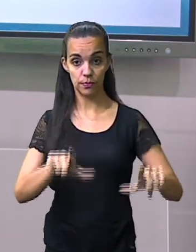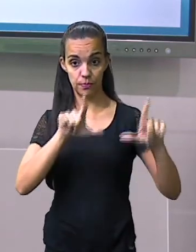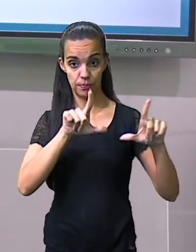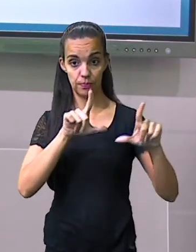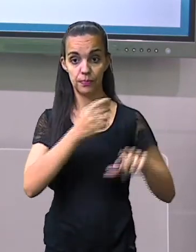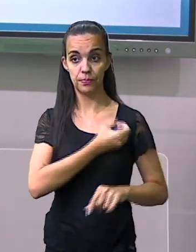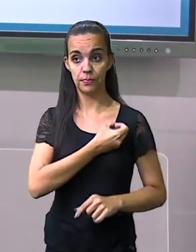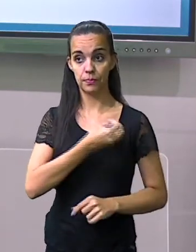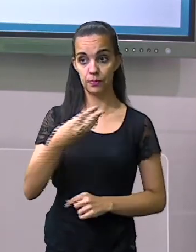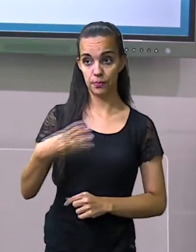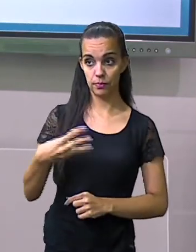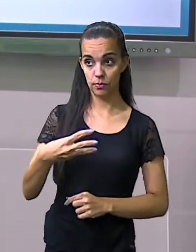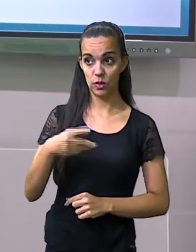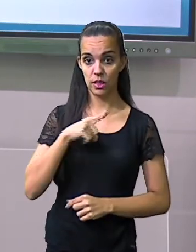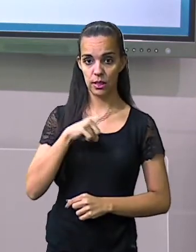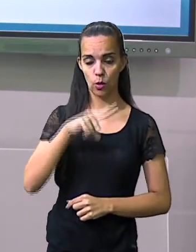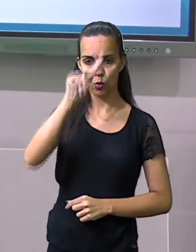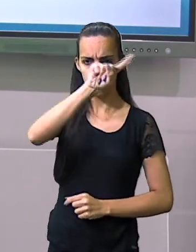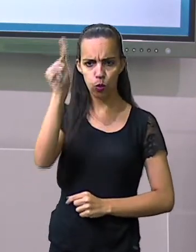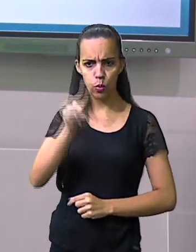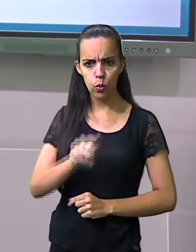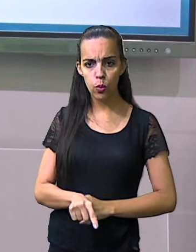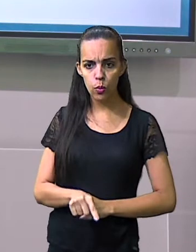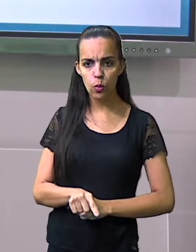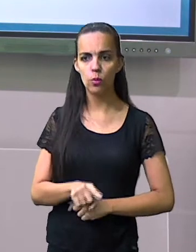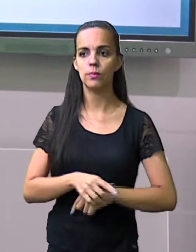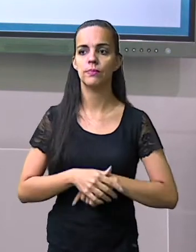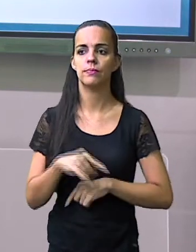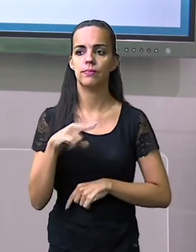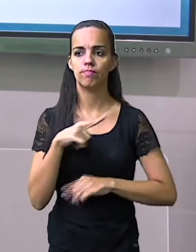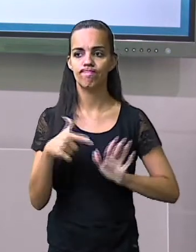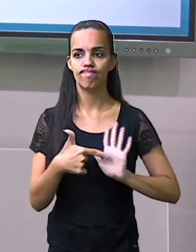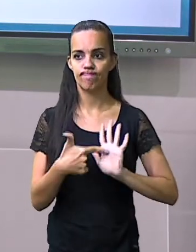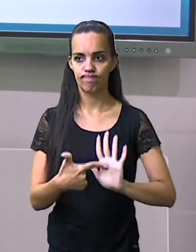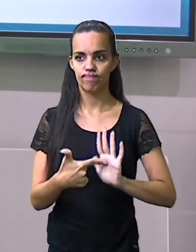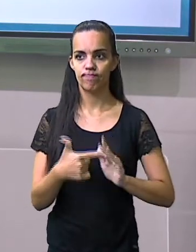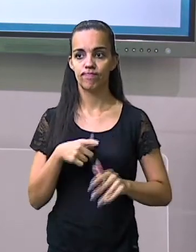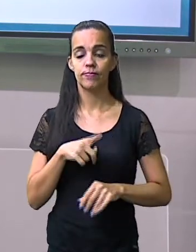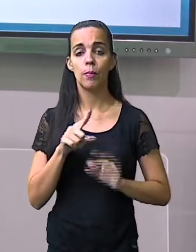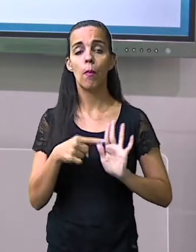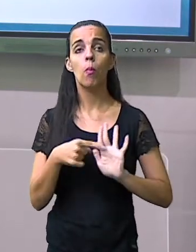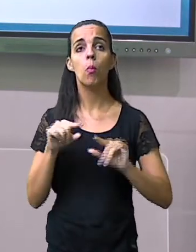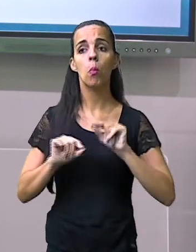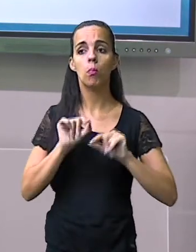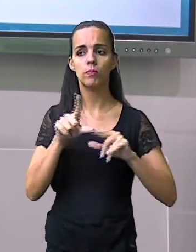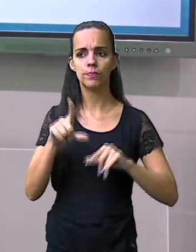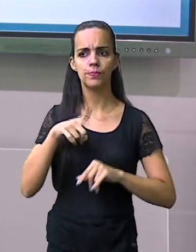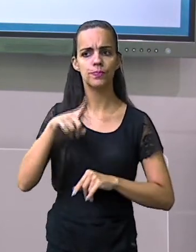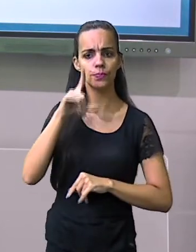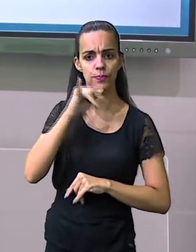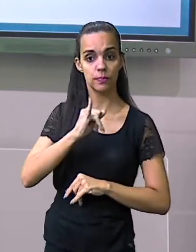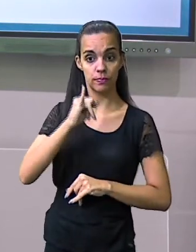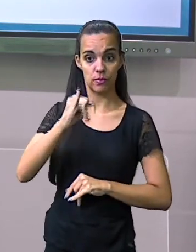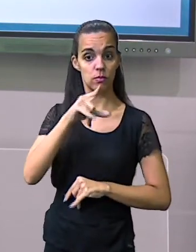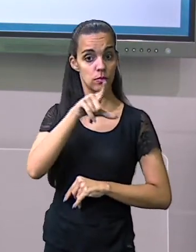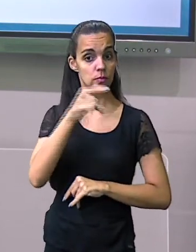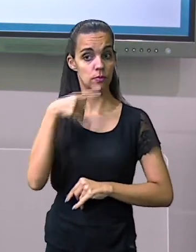três, que é aquela que tem um raiozinho ali, ali tá indicando que há risco de choque elétrico.